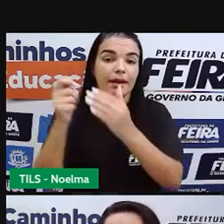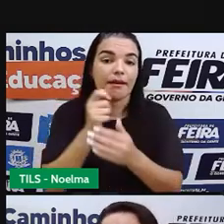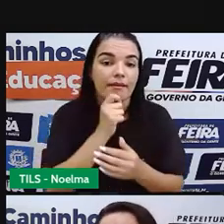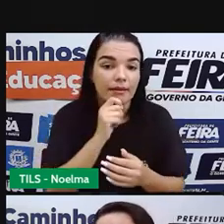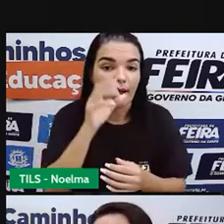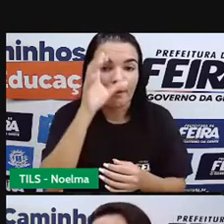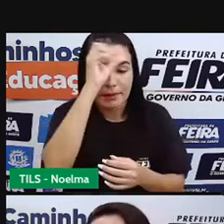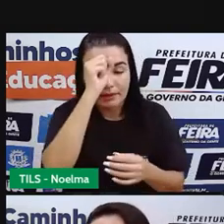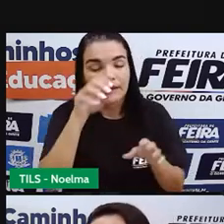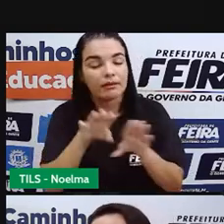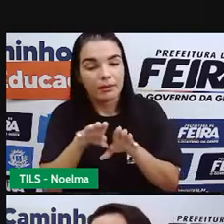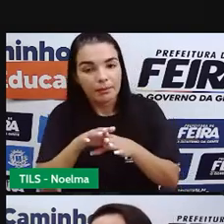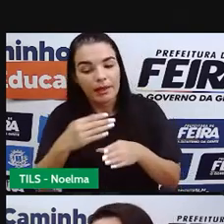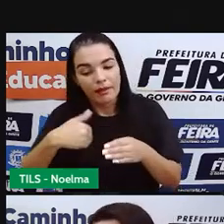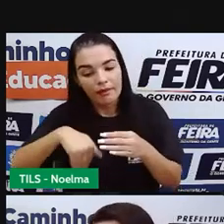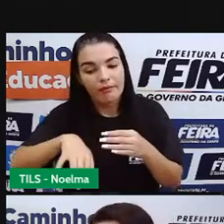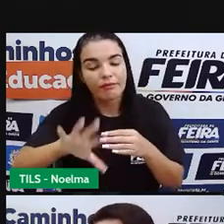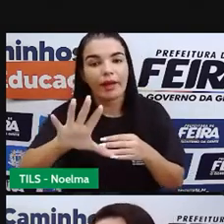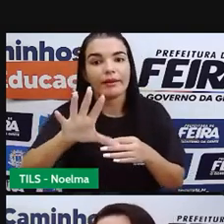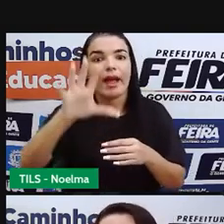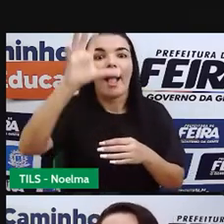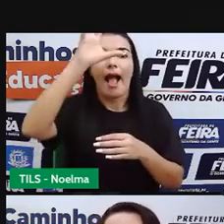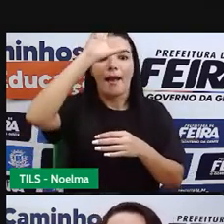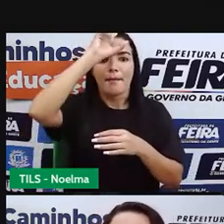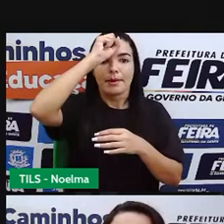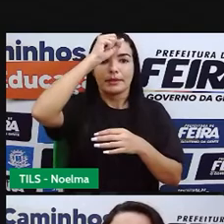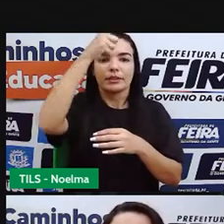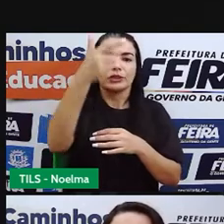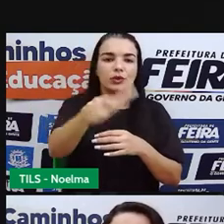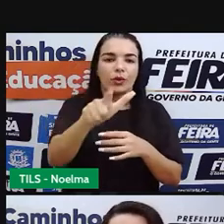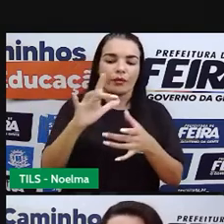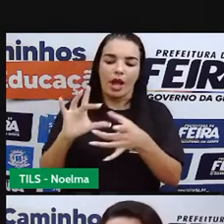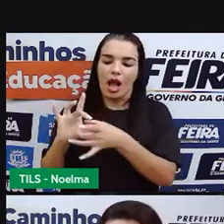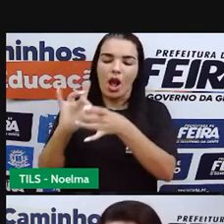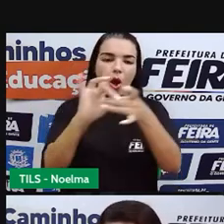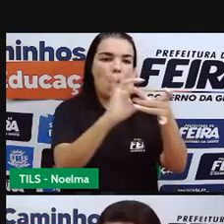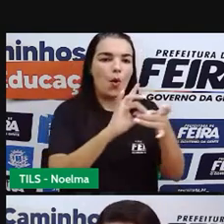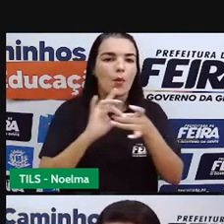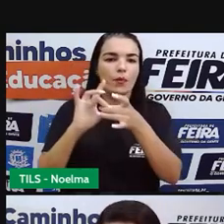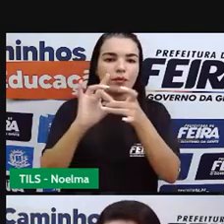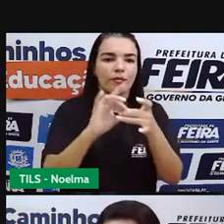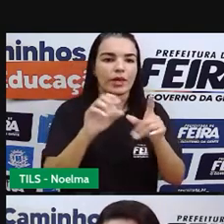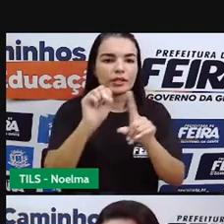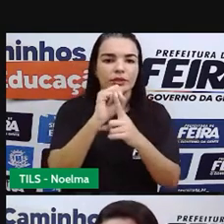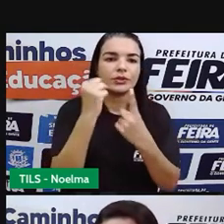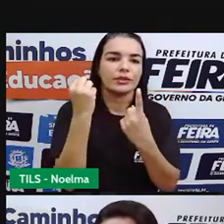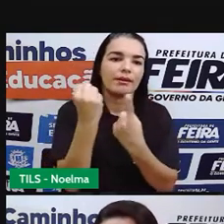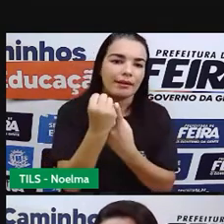ela vai ter que aprender também a reaprender a conviver com as pessoas.